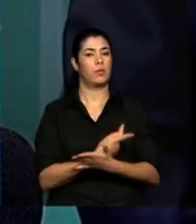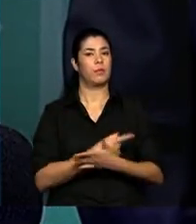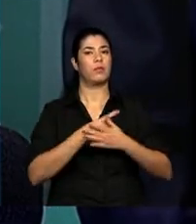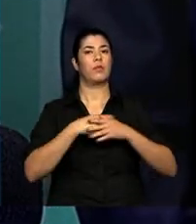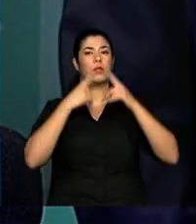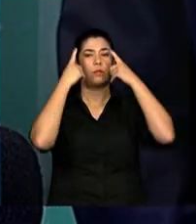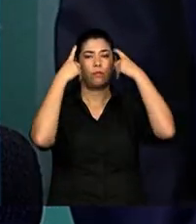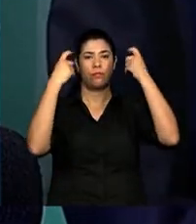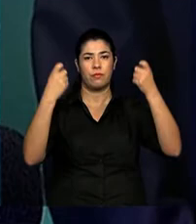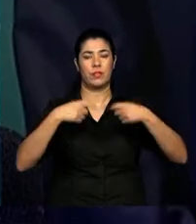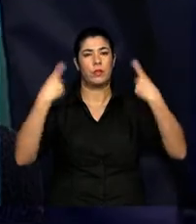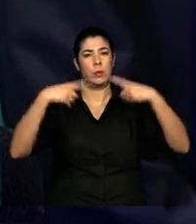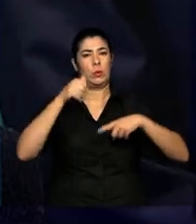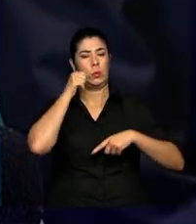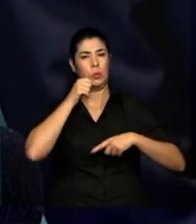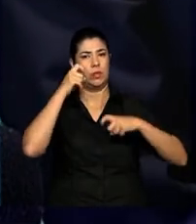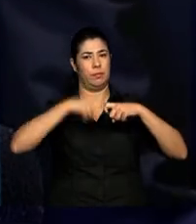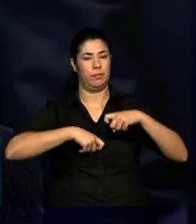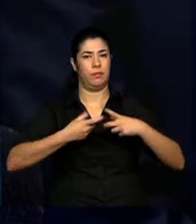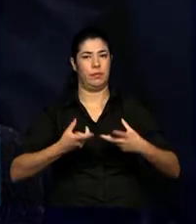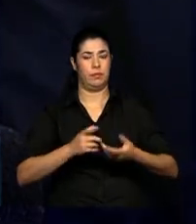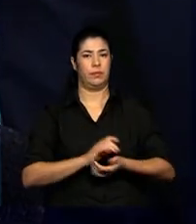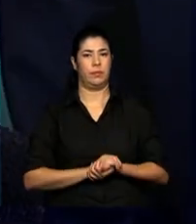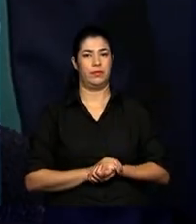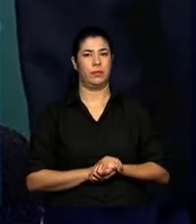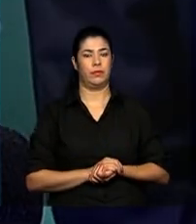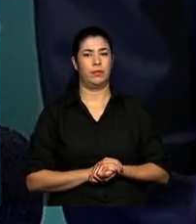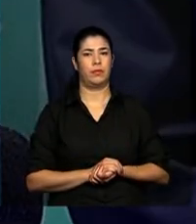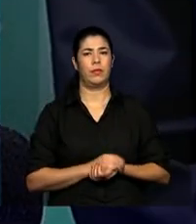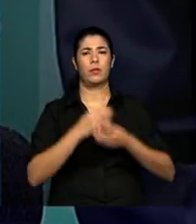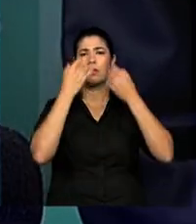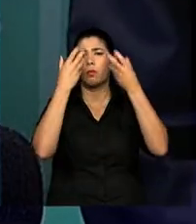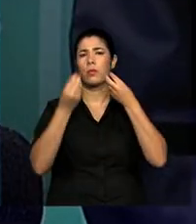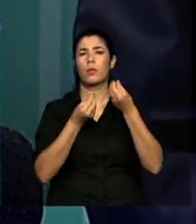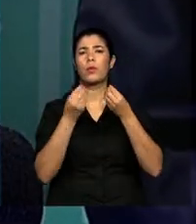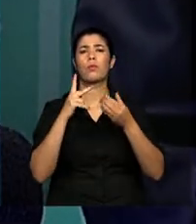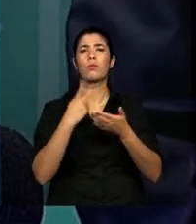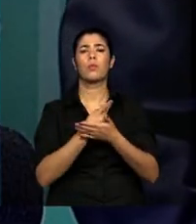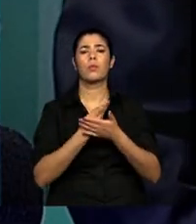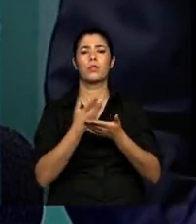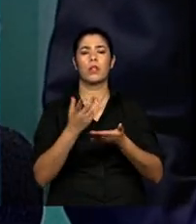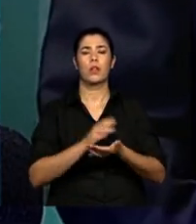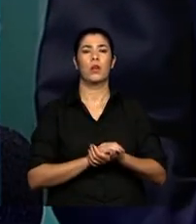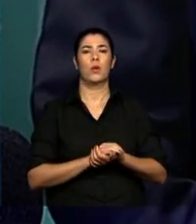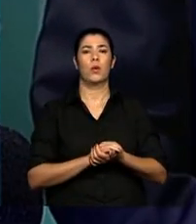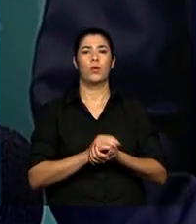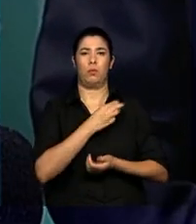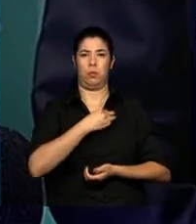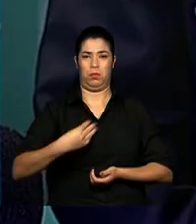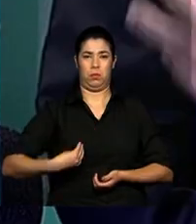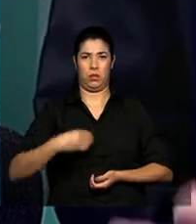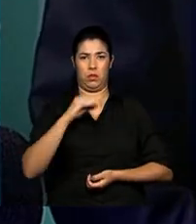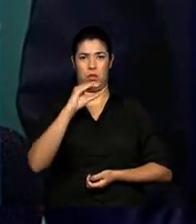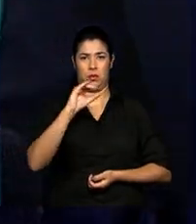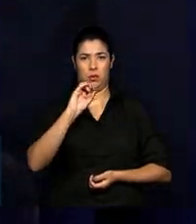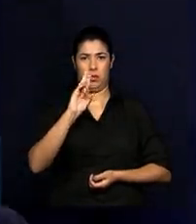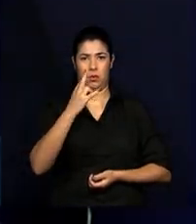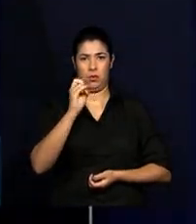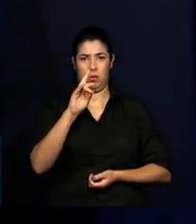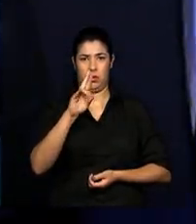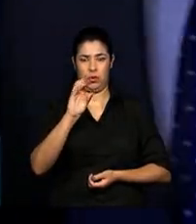violência sexual. Deixa eu só completar uma... O senhor explica como é vai ser feito também, Então, objetivamente, o Ministério da Saúde, partir dessa